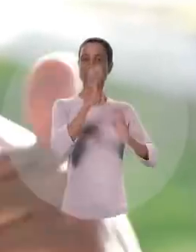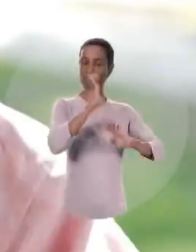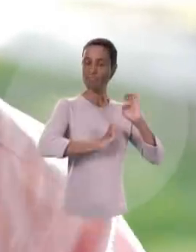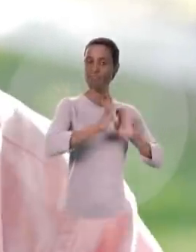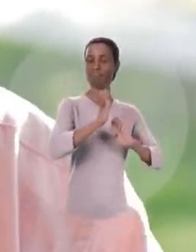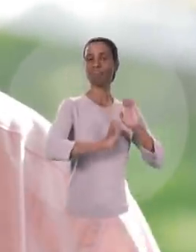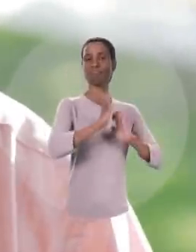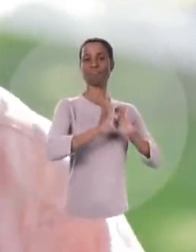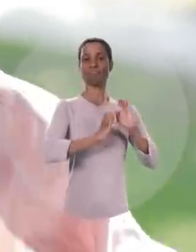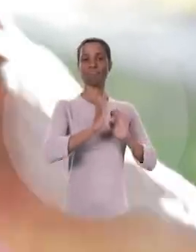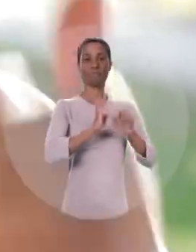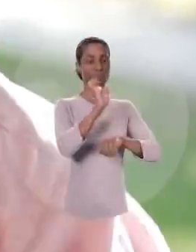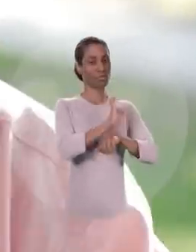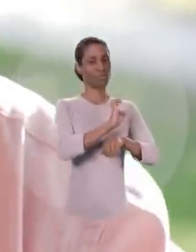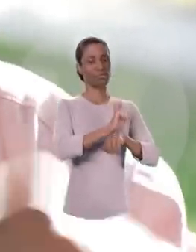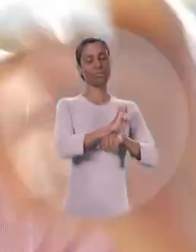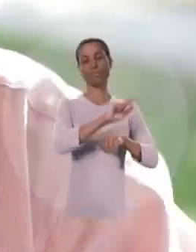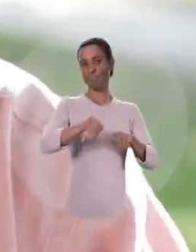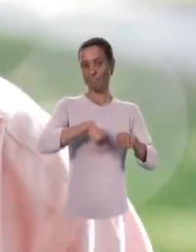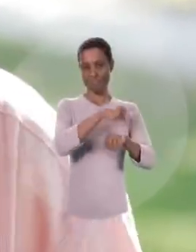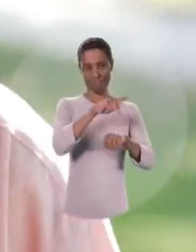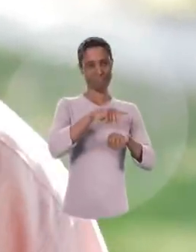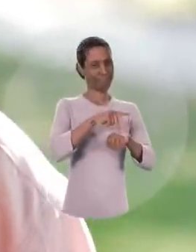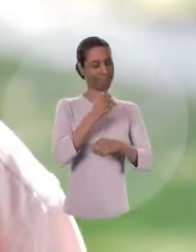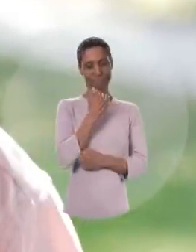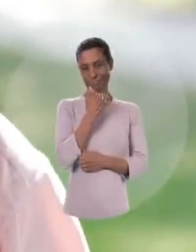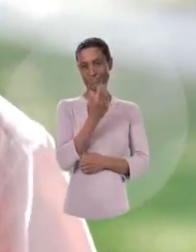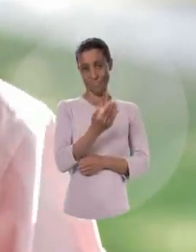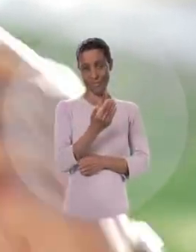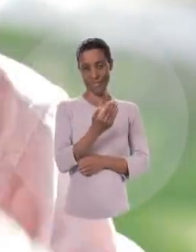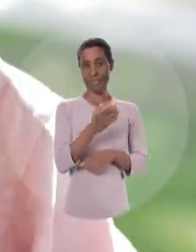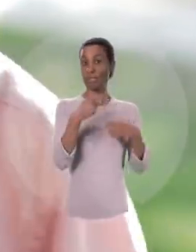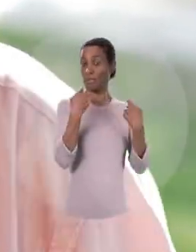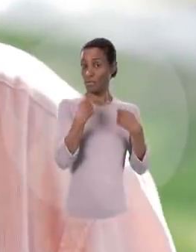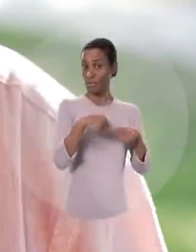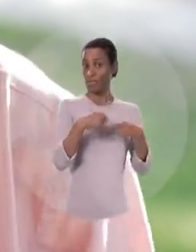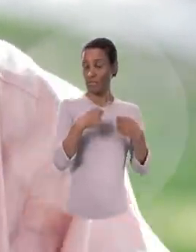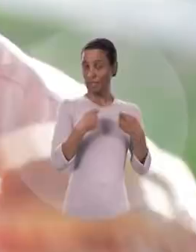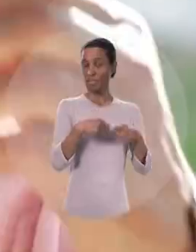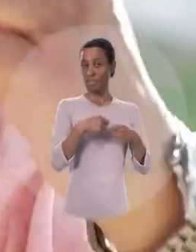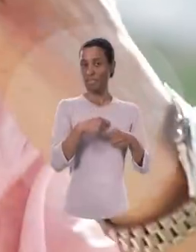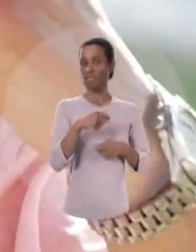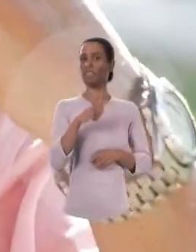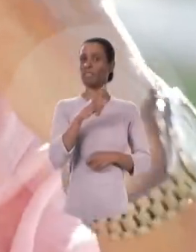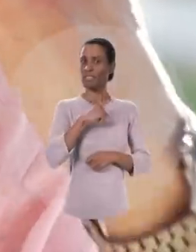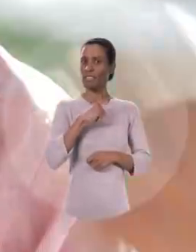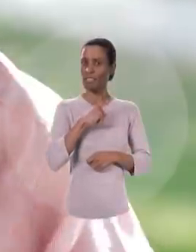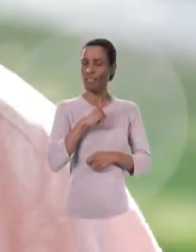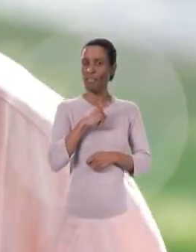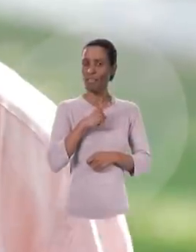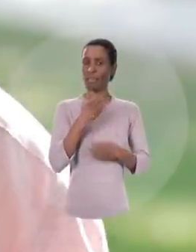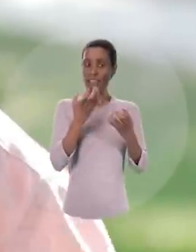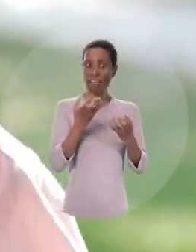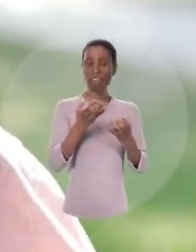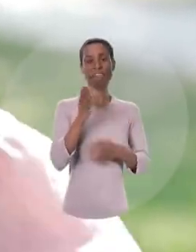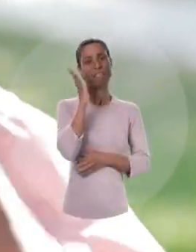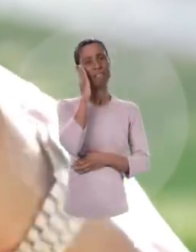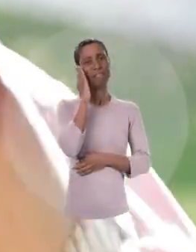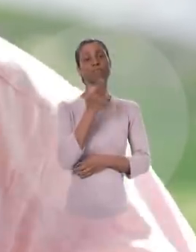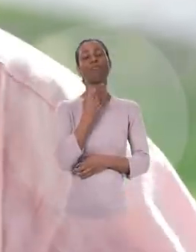família, nem na empresa, nem no Estado, tampouco no país. É necessário que haja determinação,